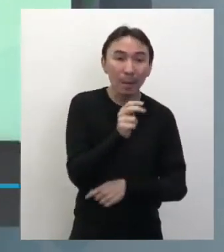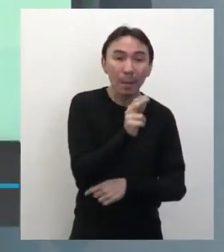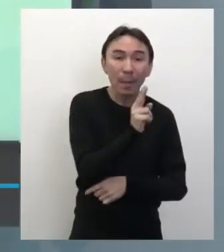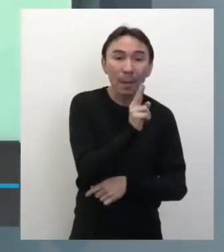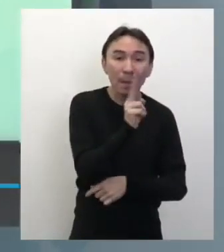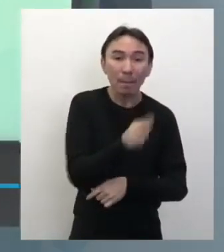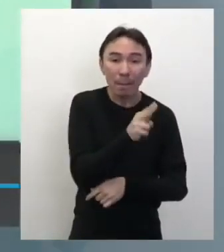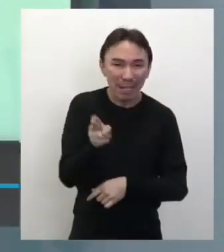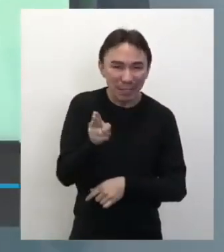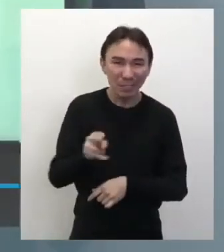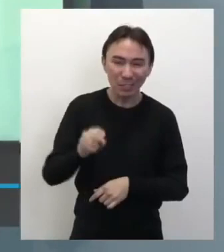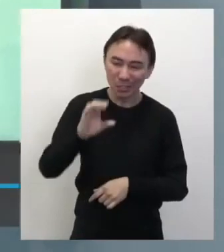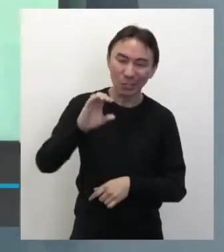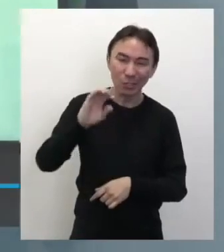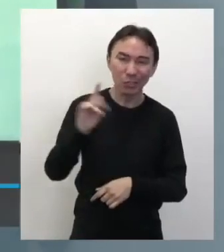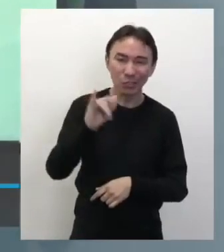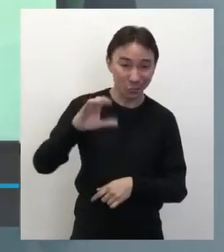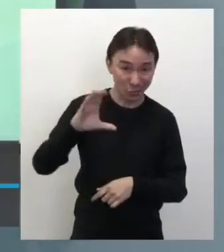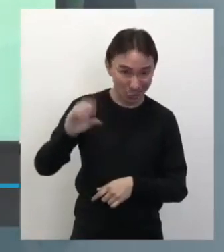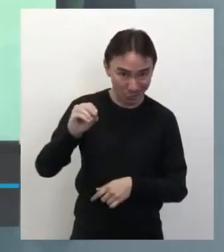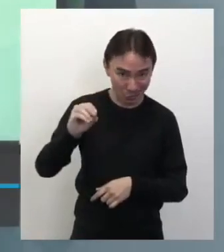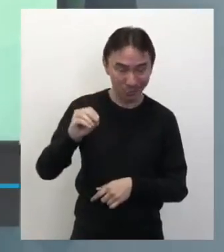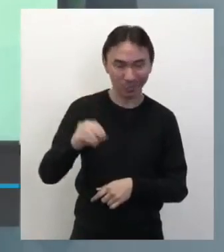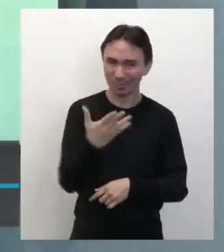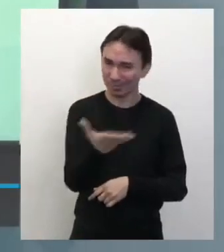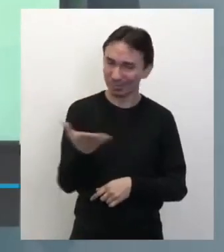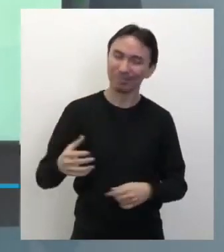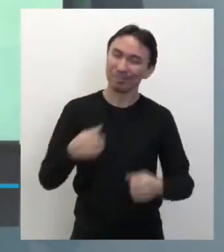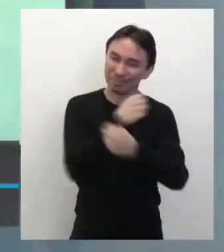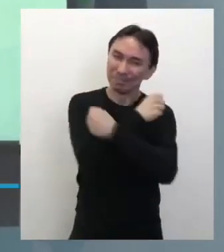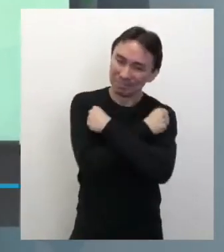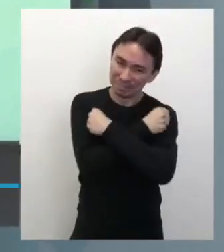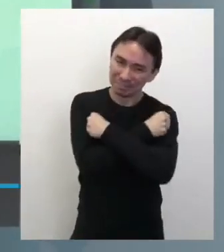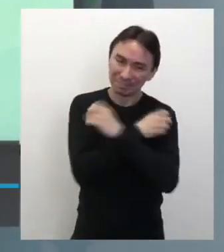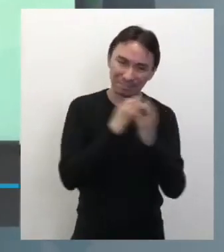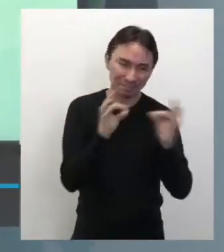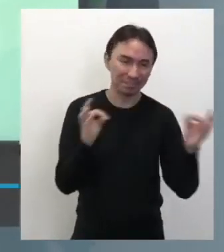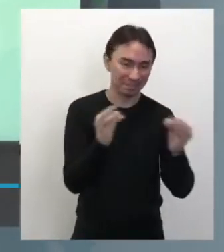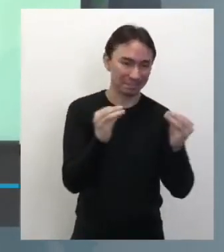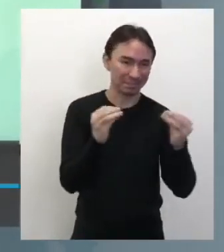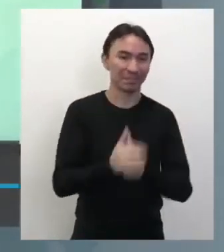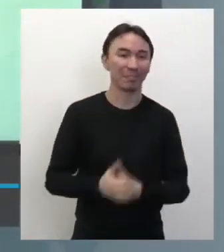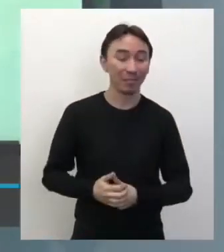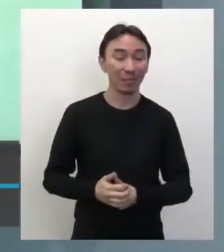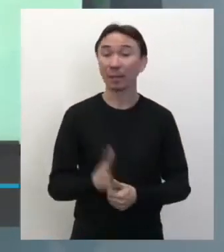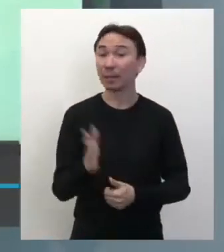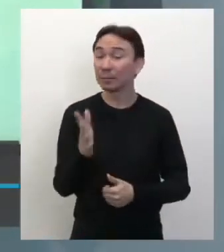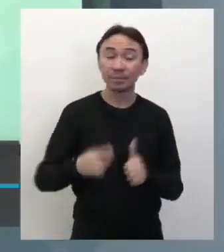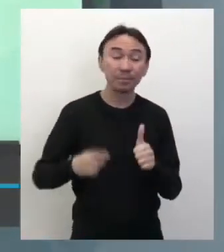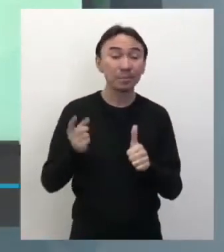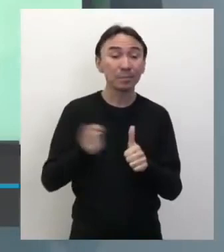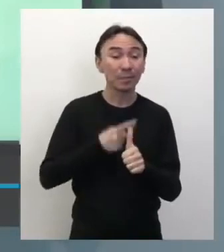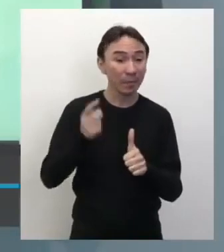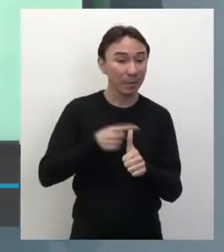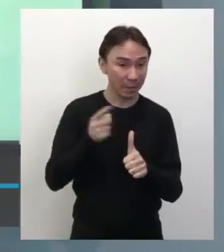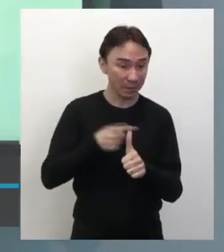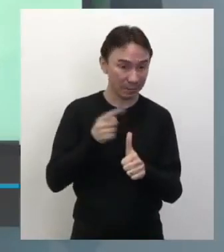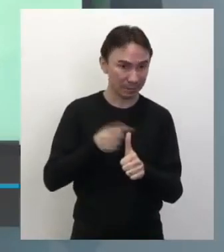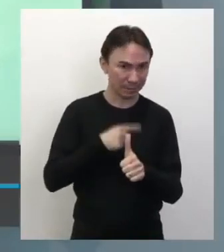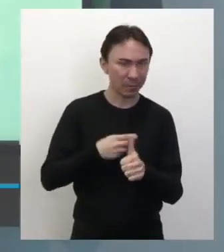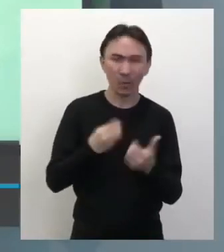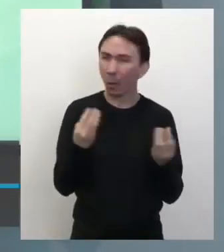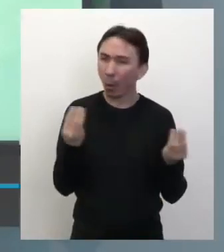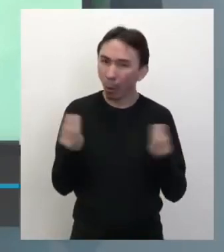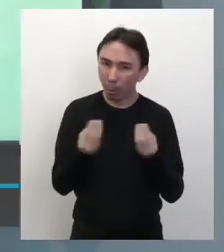-se abraçado, tá bom? Mas, vamos lá. Primeiro vamos entender, então, como é que se chegou a essa história da